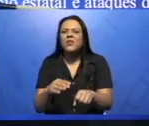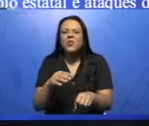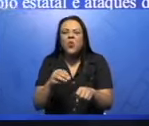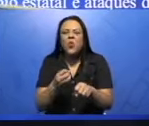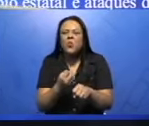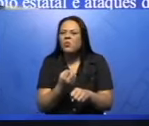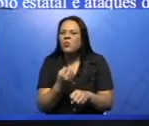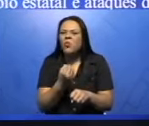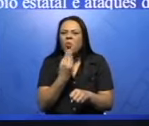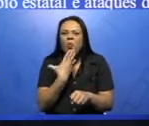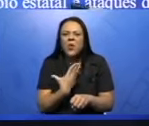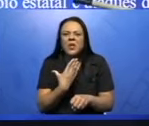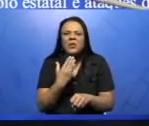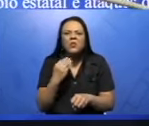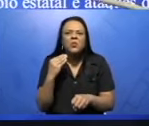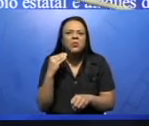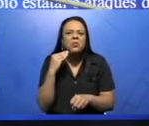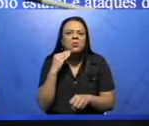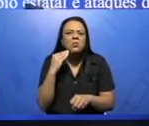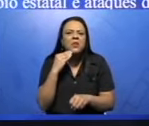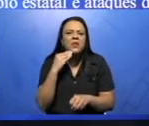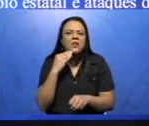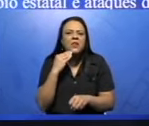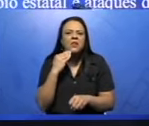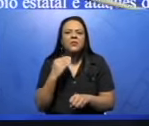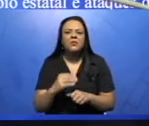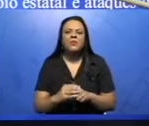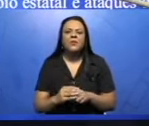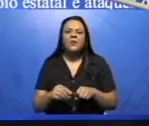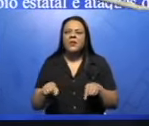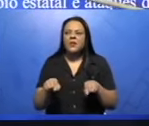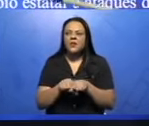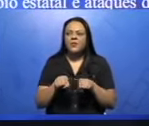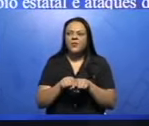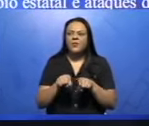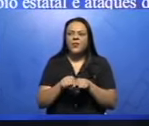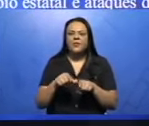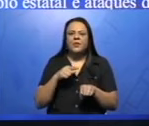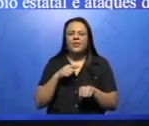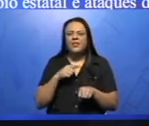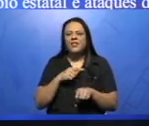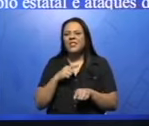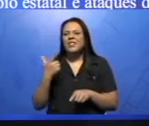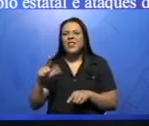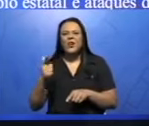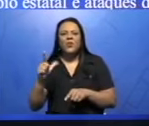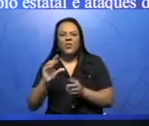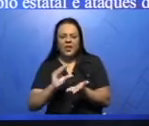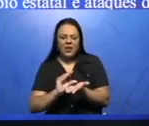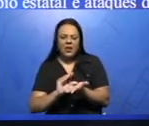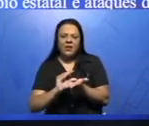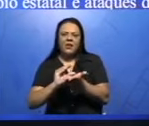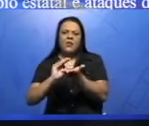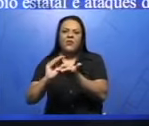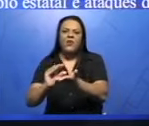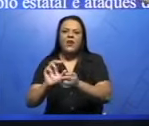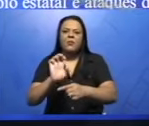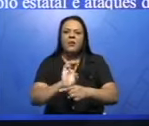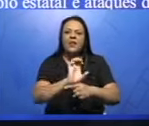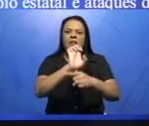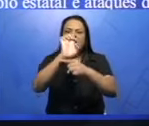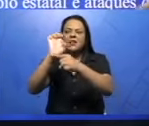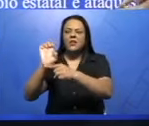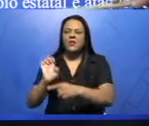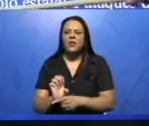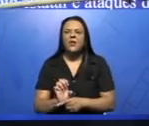Há também a falta de apoio estatal, ou seja, a falta de apoio dos governos e o ataque de pragas, como a gente